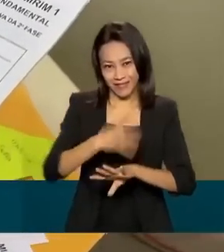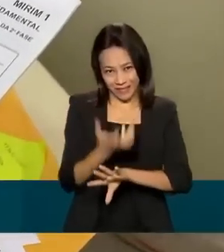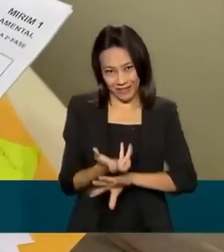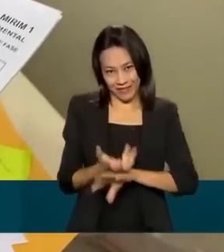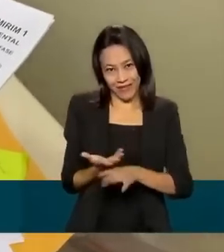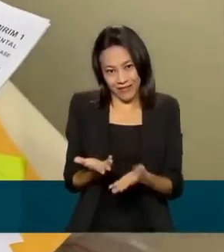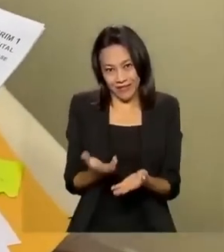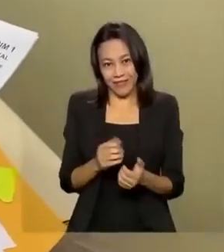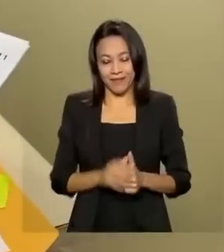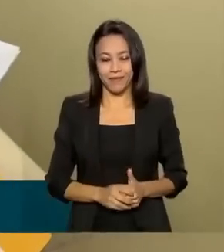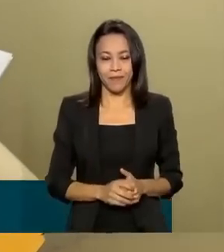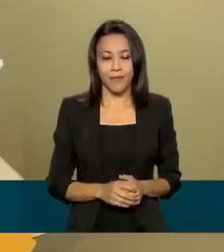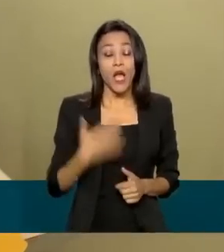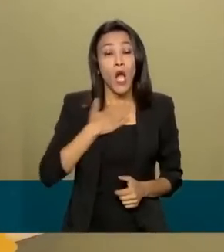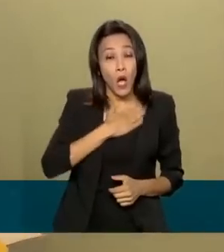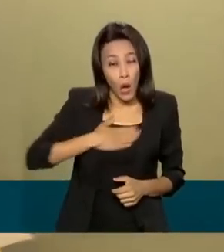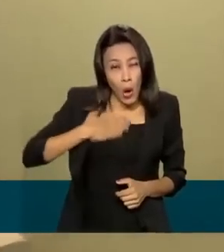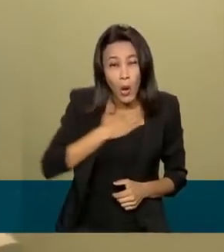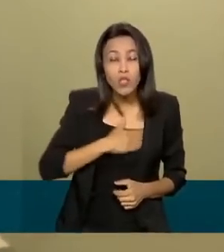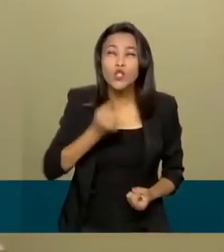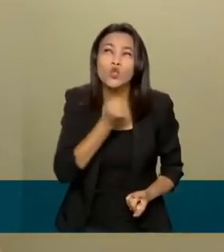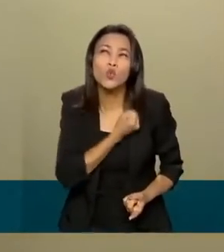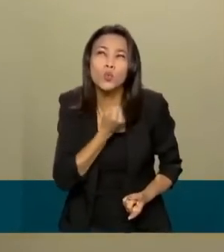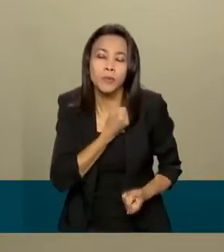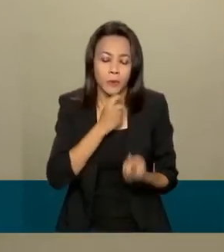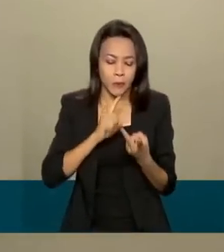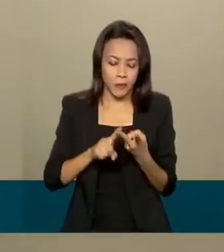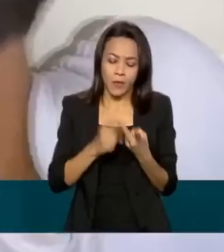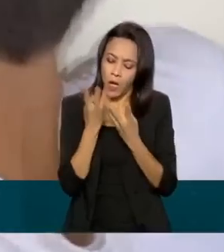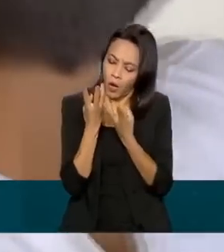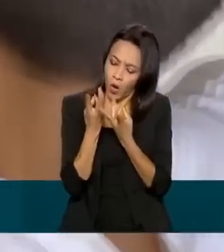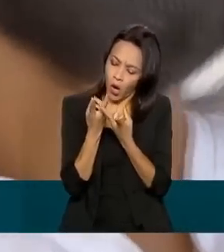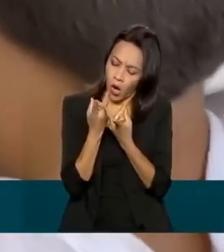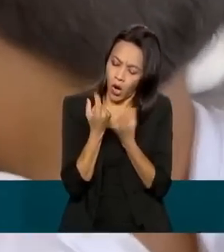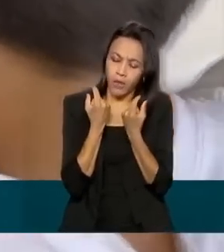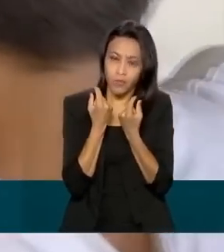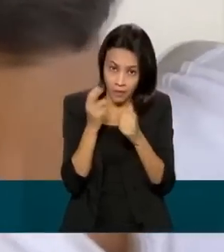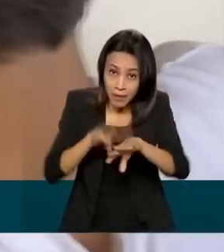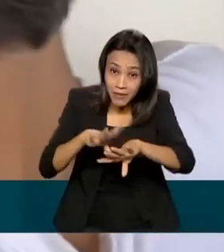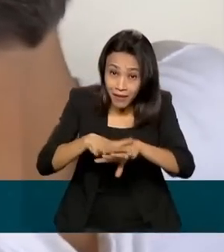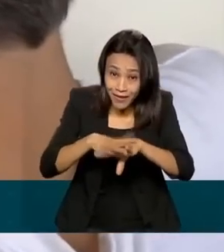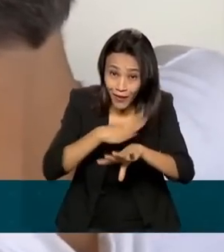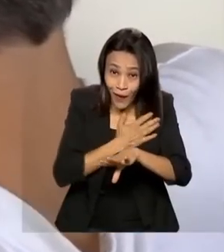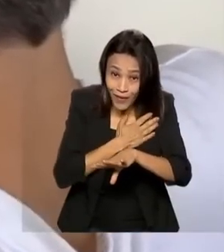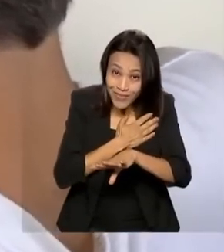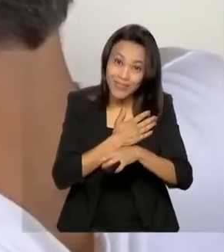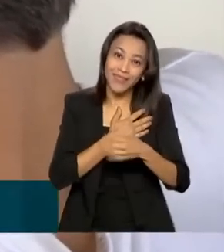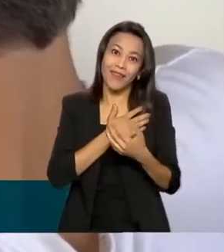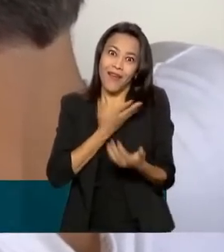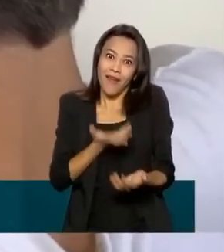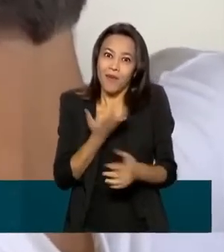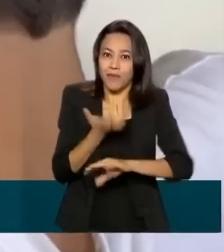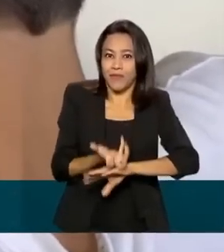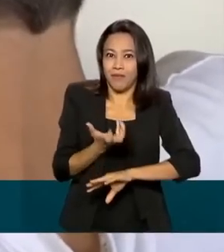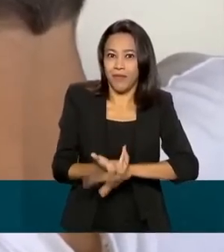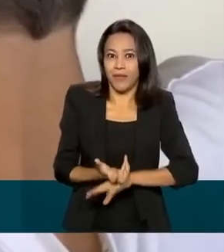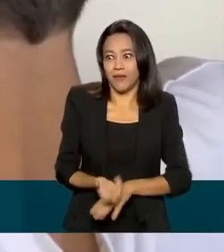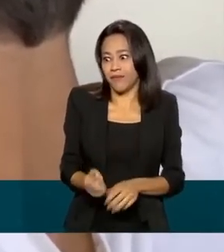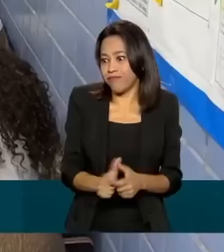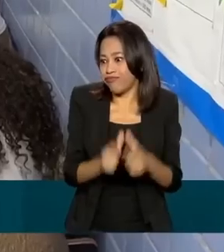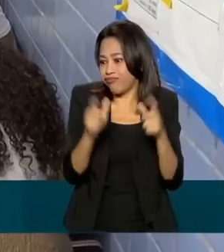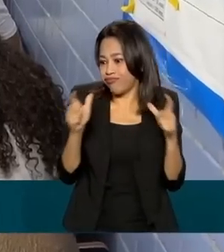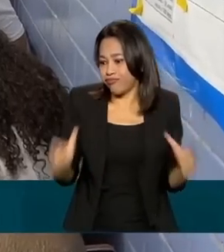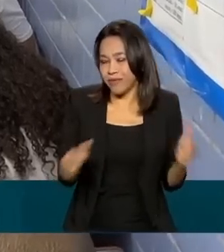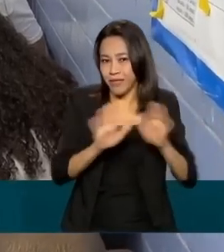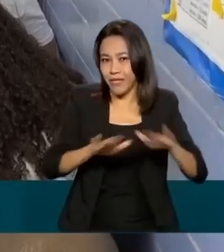Quem realmente gosta de números, de contas, da matemática em si? É uma disciplina a qual muitas crianças